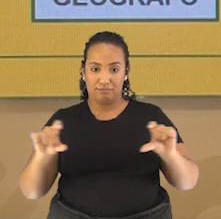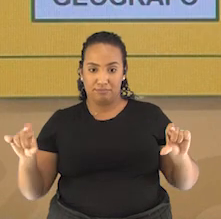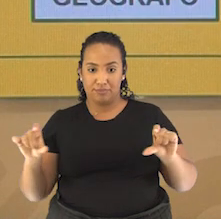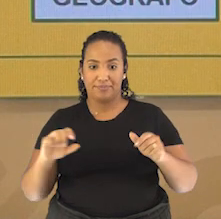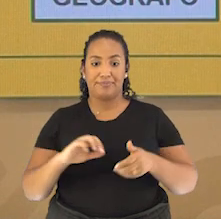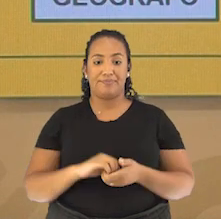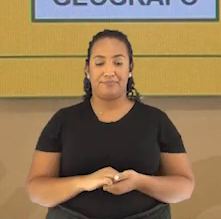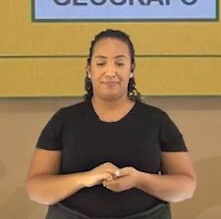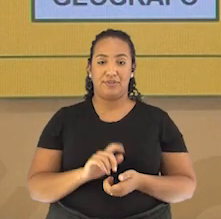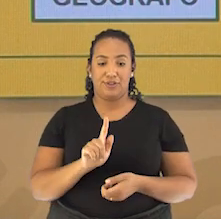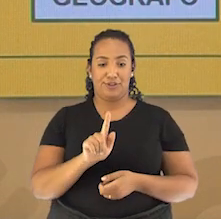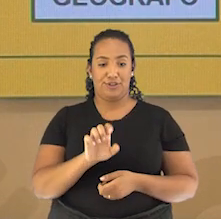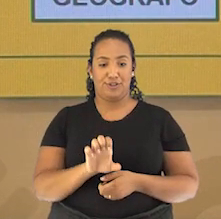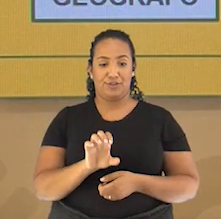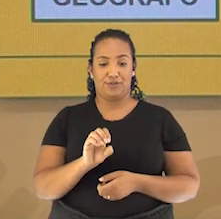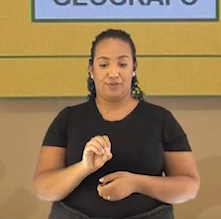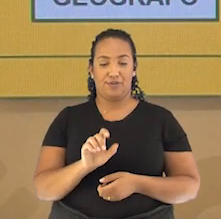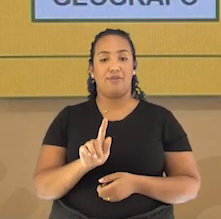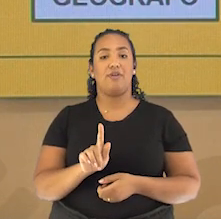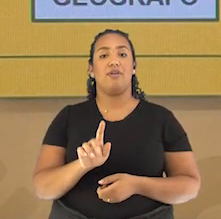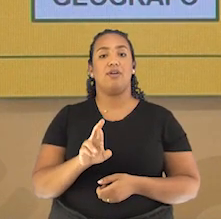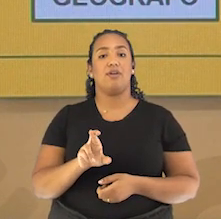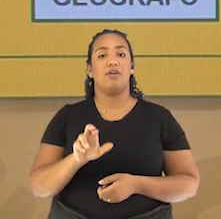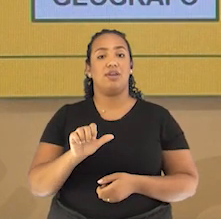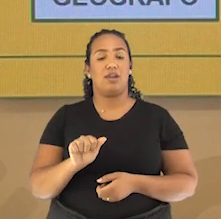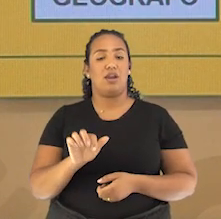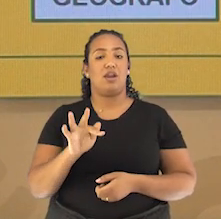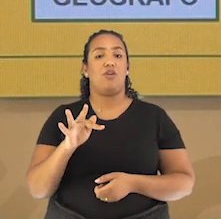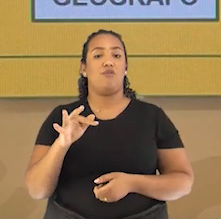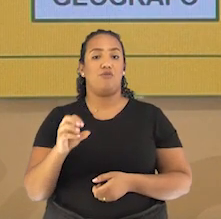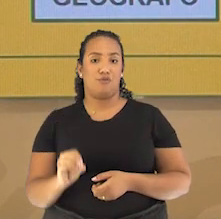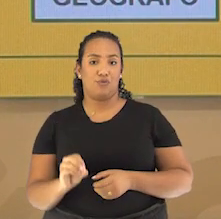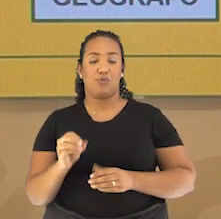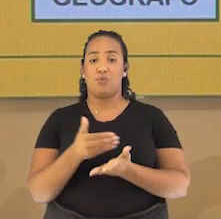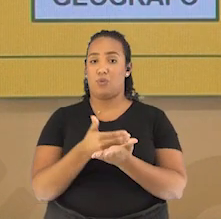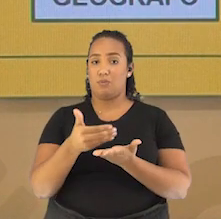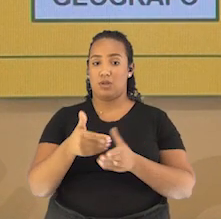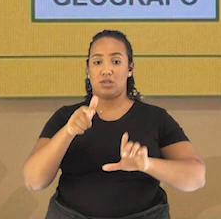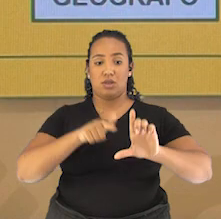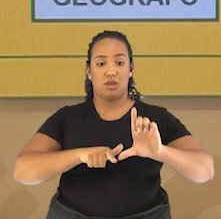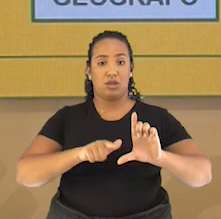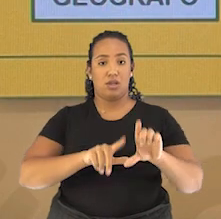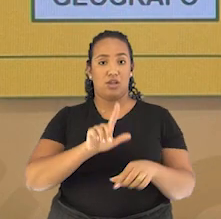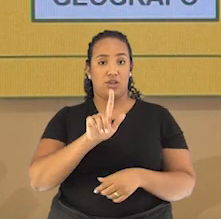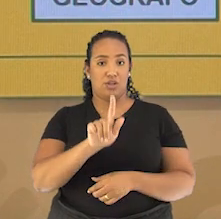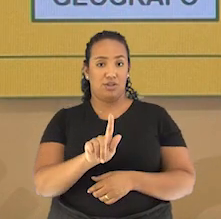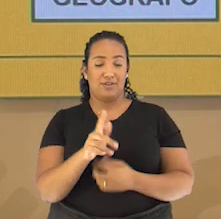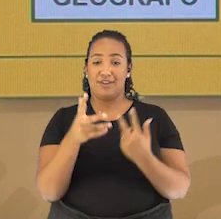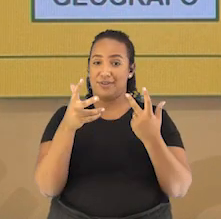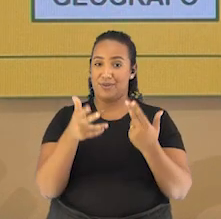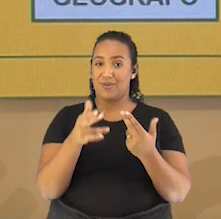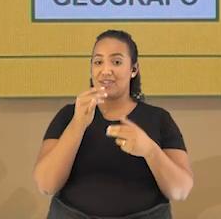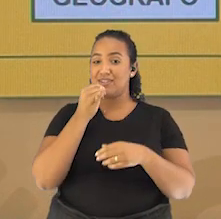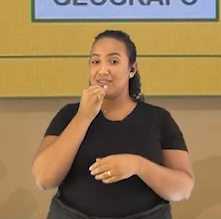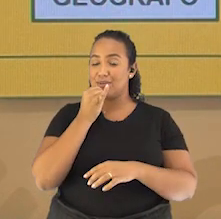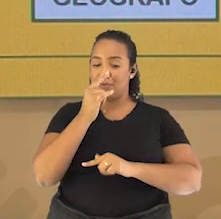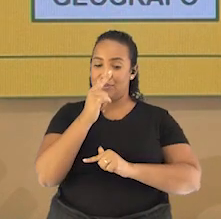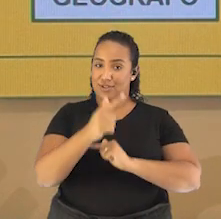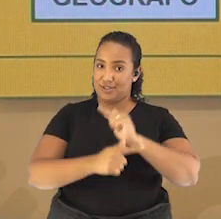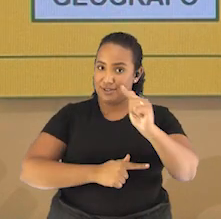marcamos. Geógrafo, está vendo? Ali iniciado com a letra G, assim como em